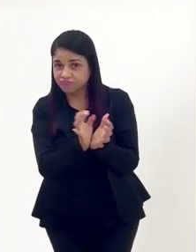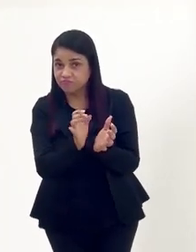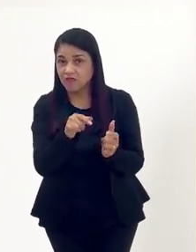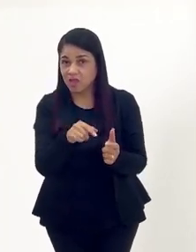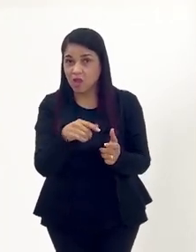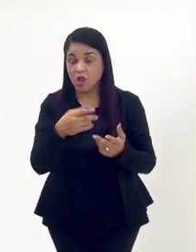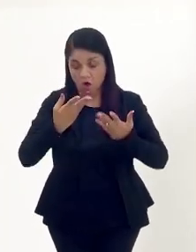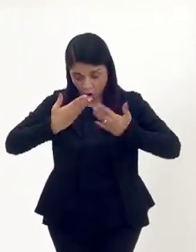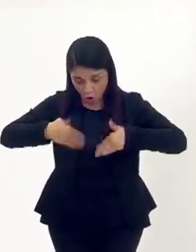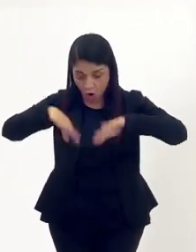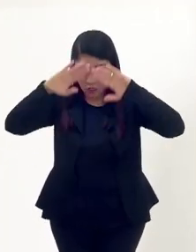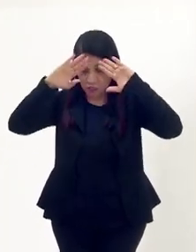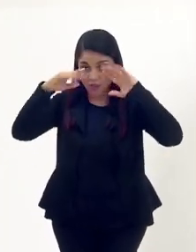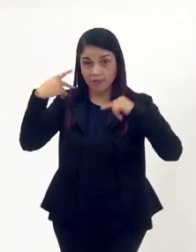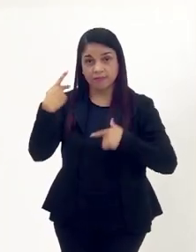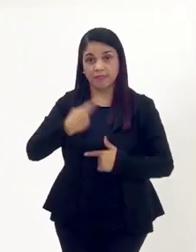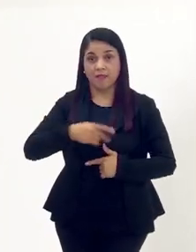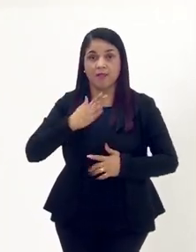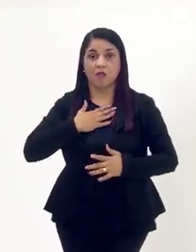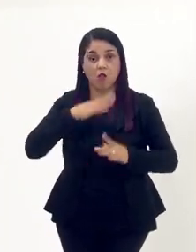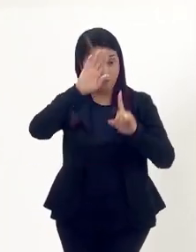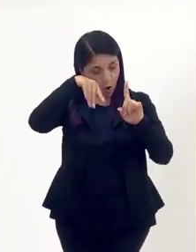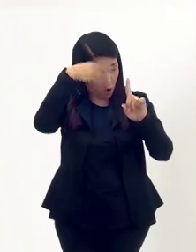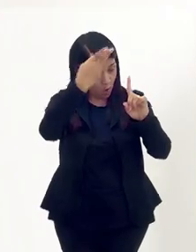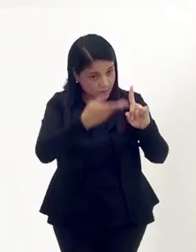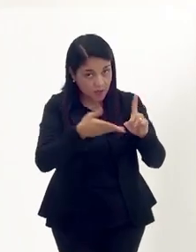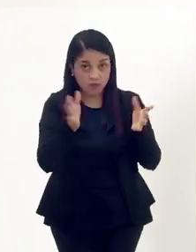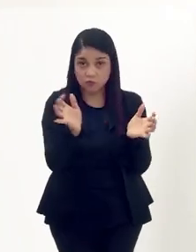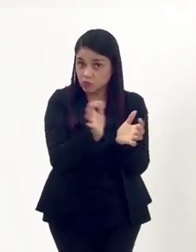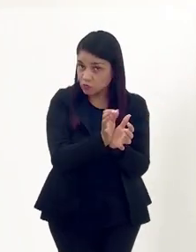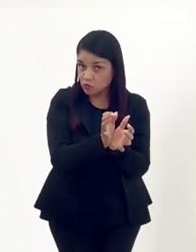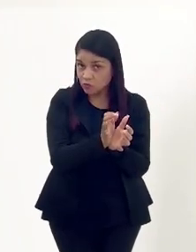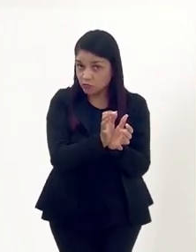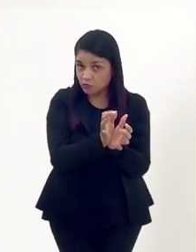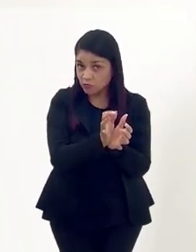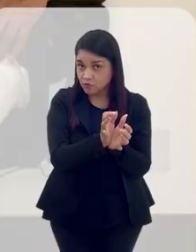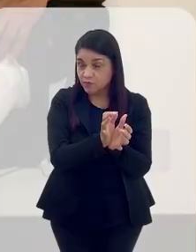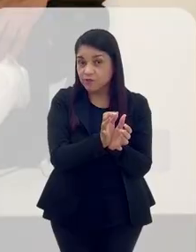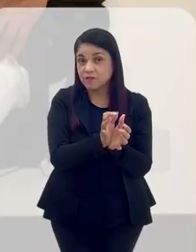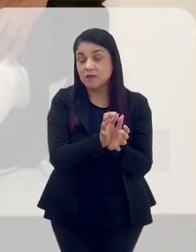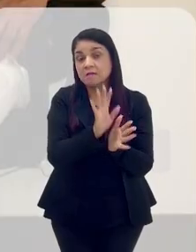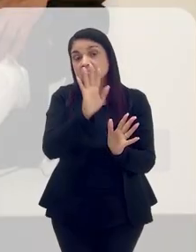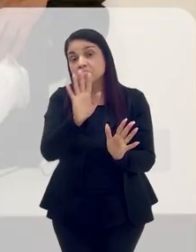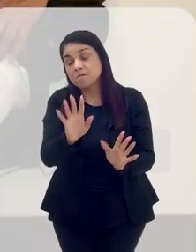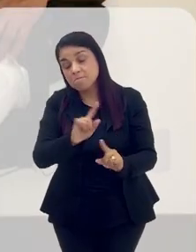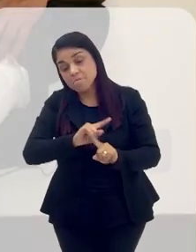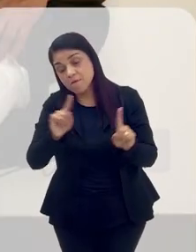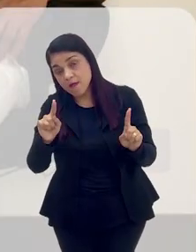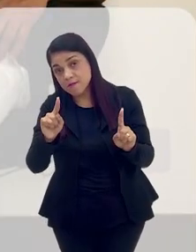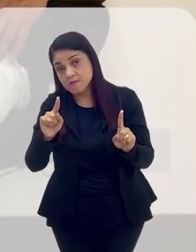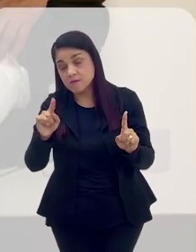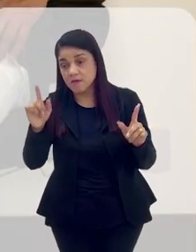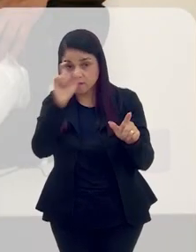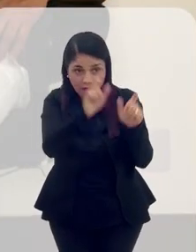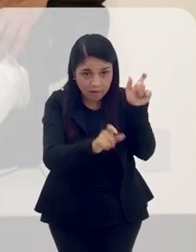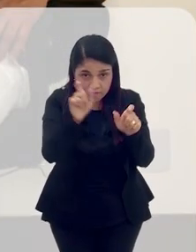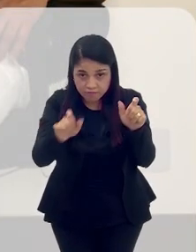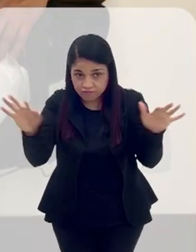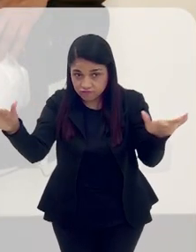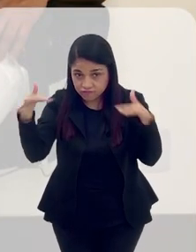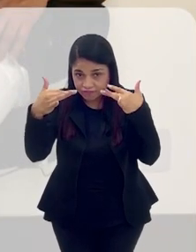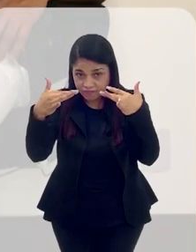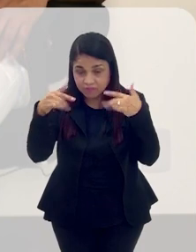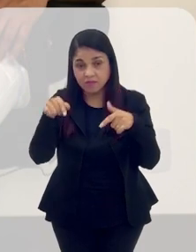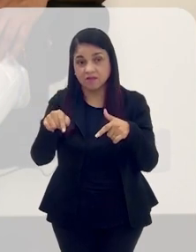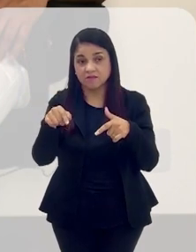porque é o orixá dele, porque a entidade dele está fazendo uma homenagem. O grupo. Infelizmente, quem está assistindo não está